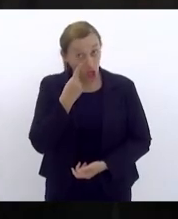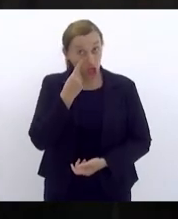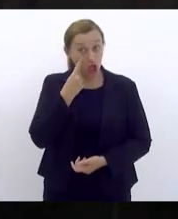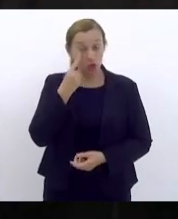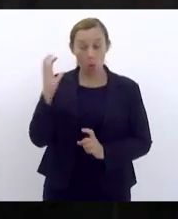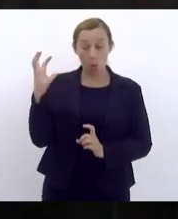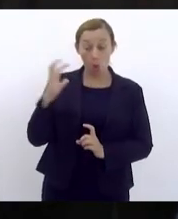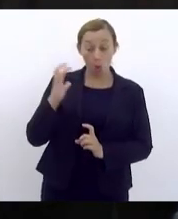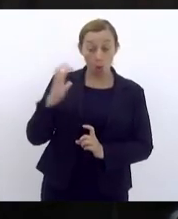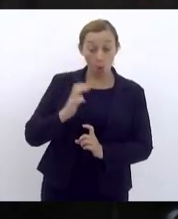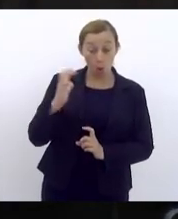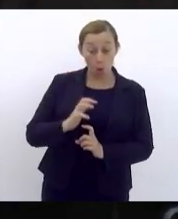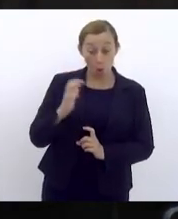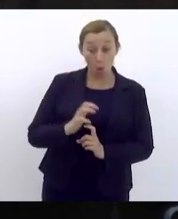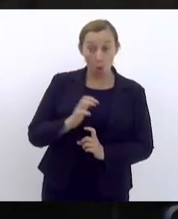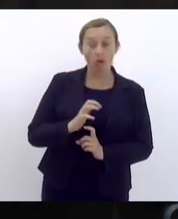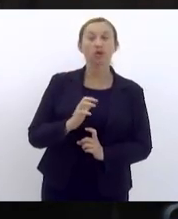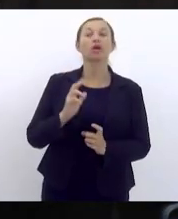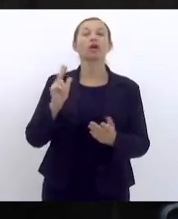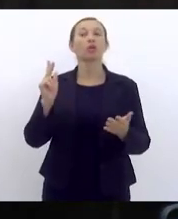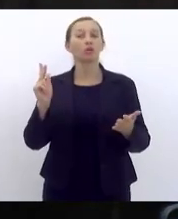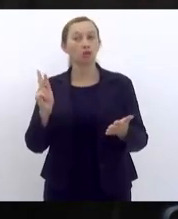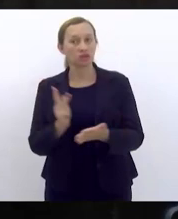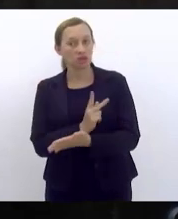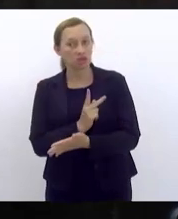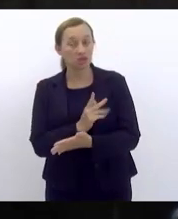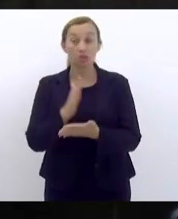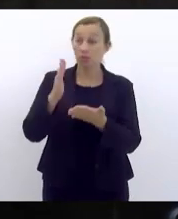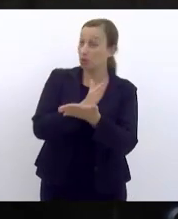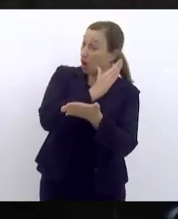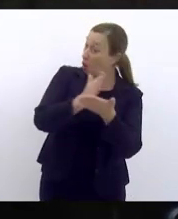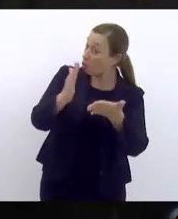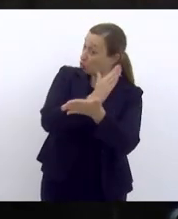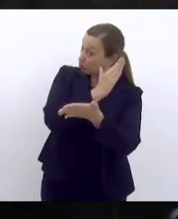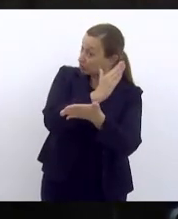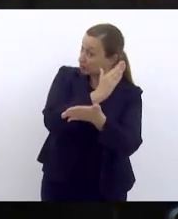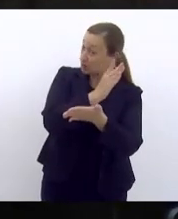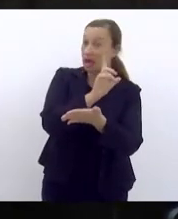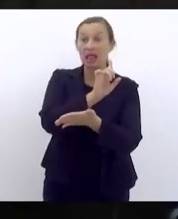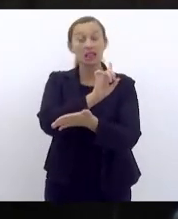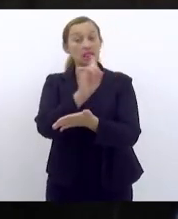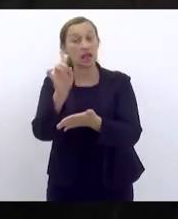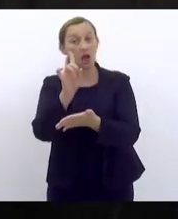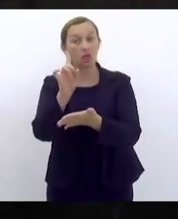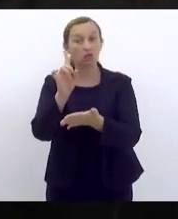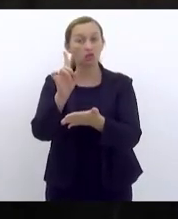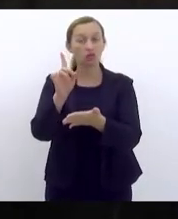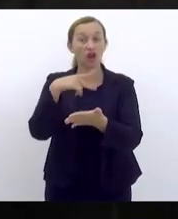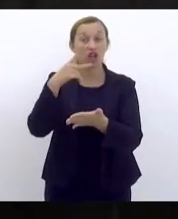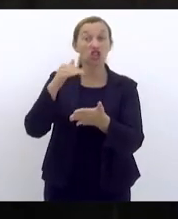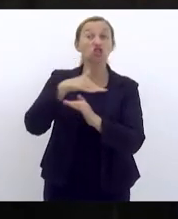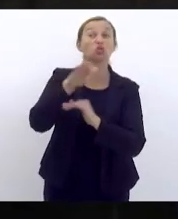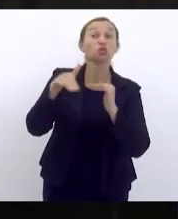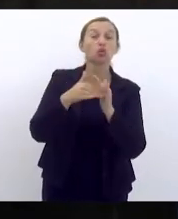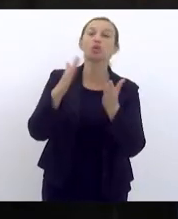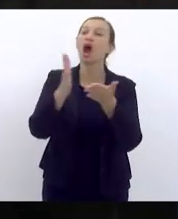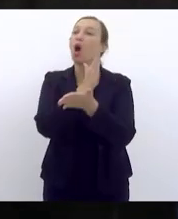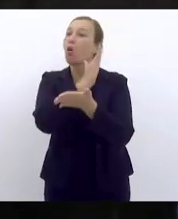opressão causado por alguns não generalizemos alguns